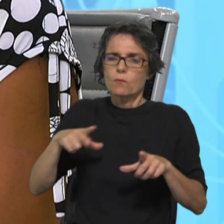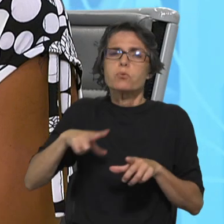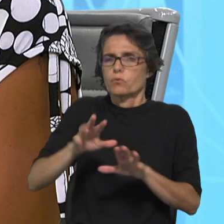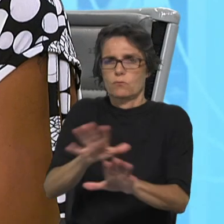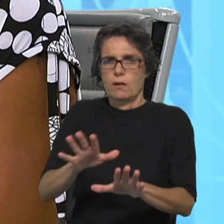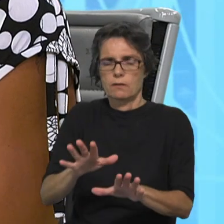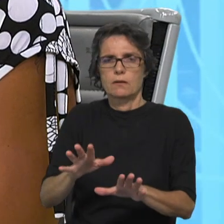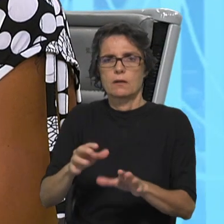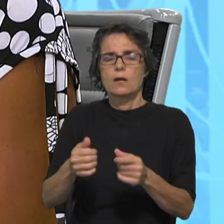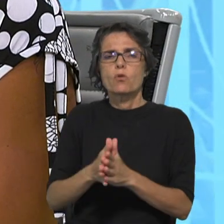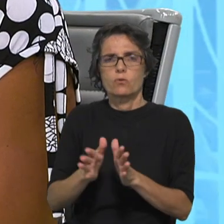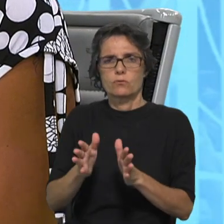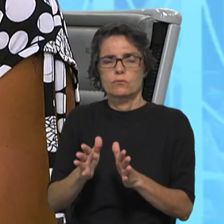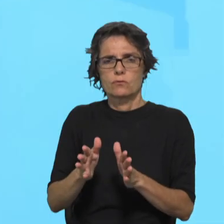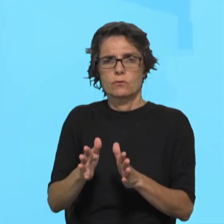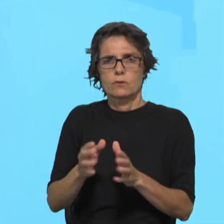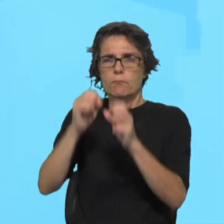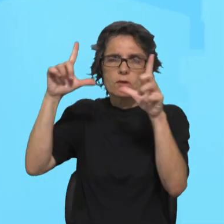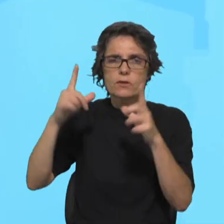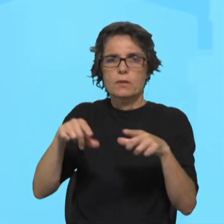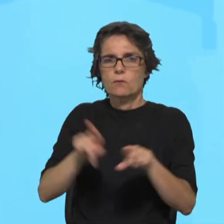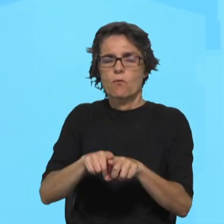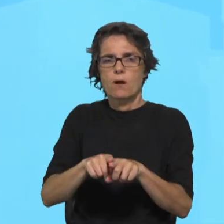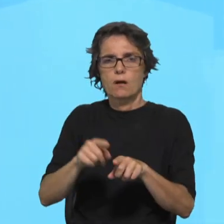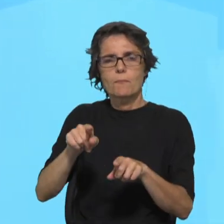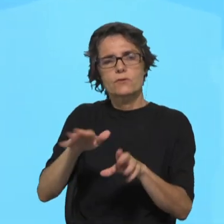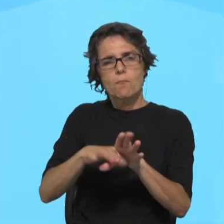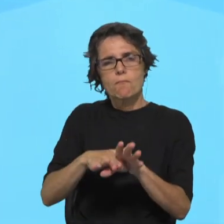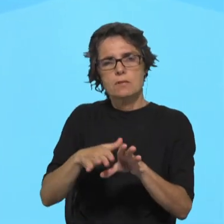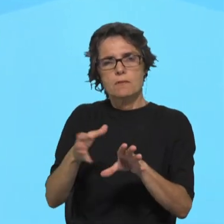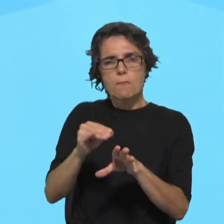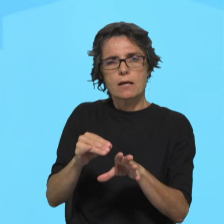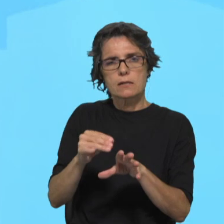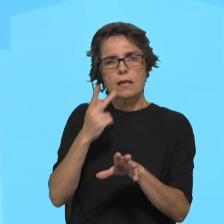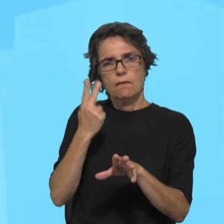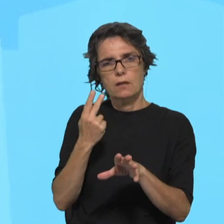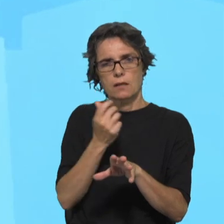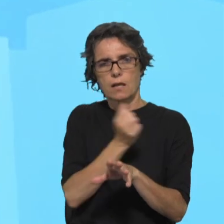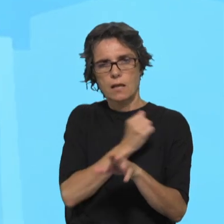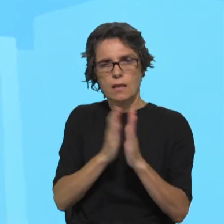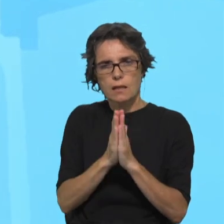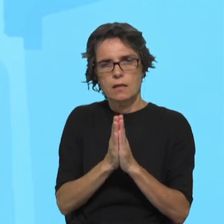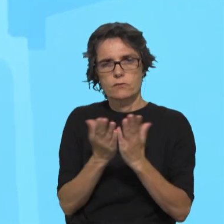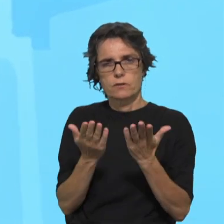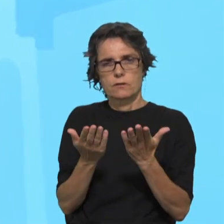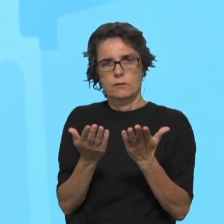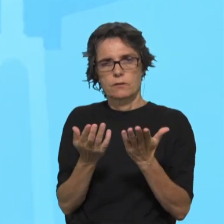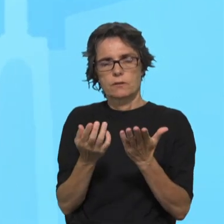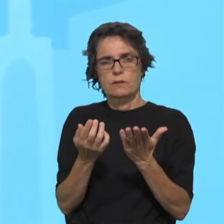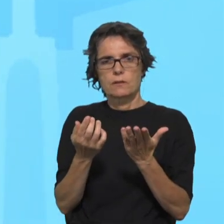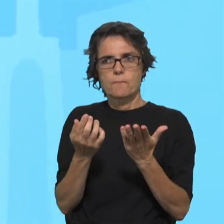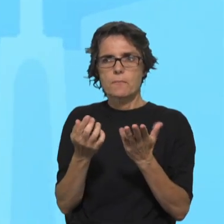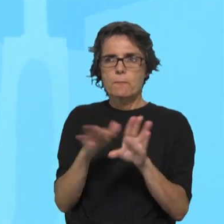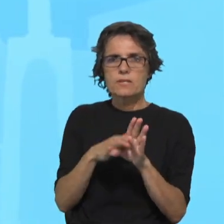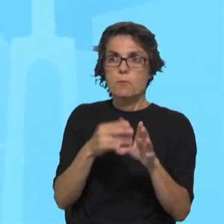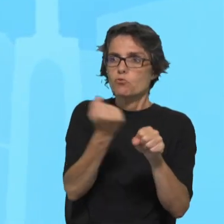migrantes, terem espaço e participação na vida paroquial, nas funções, digamos assim,